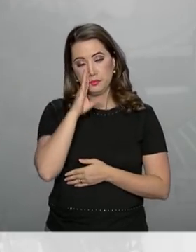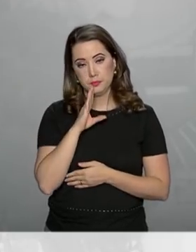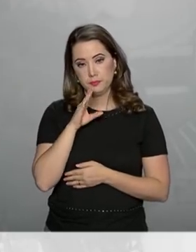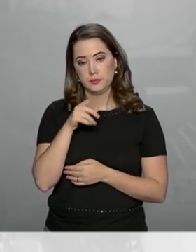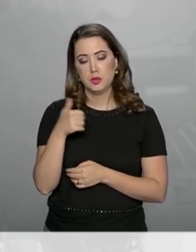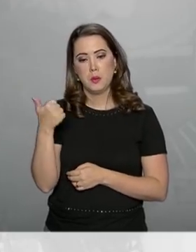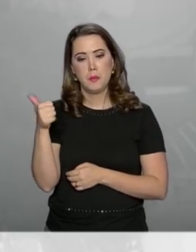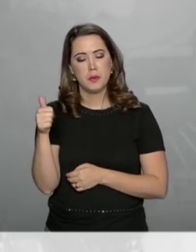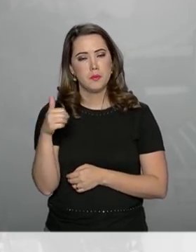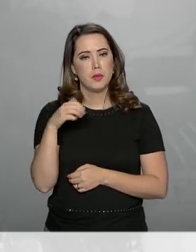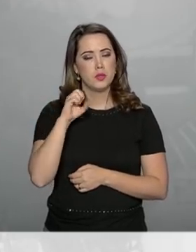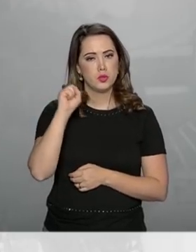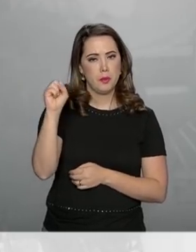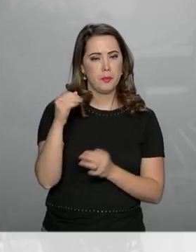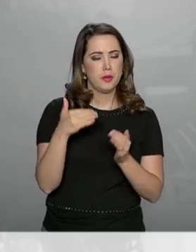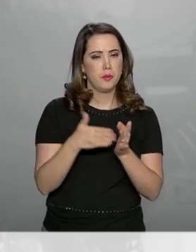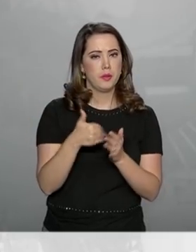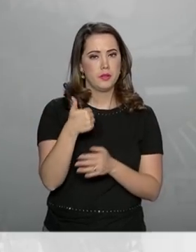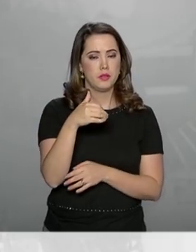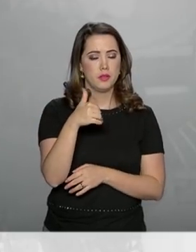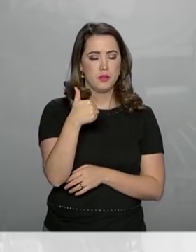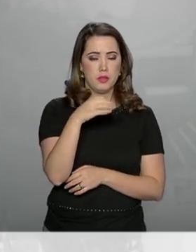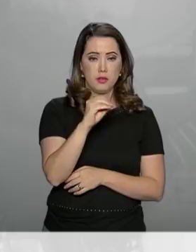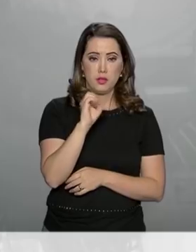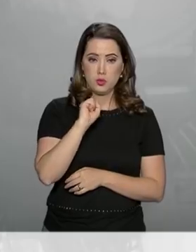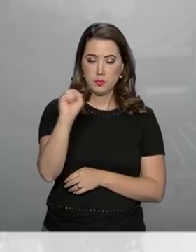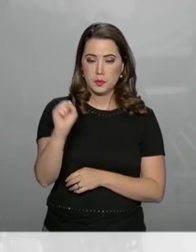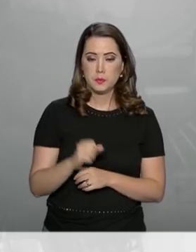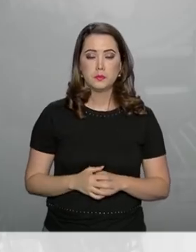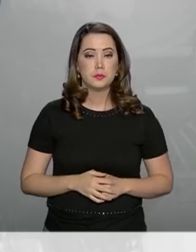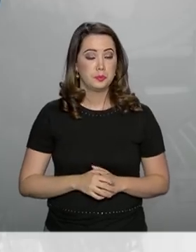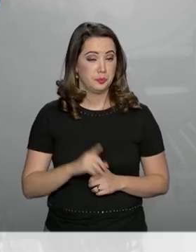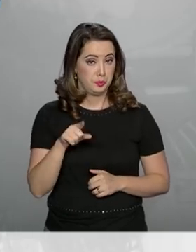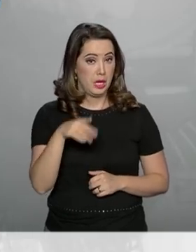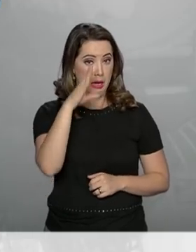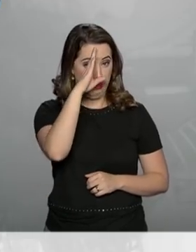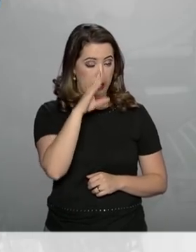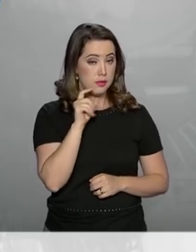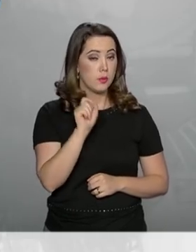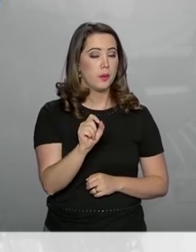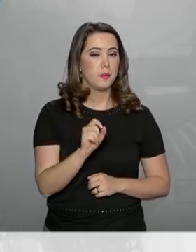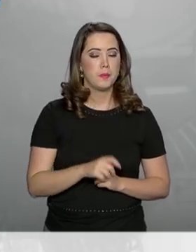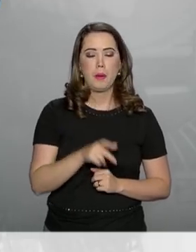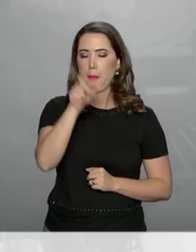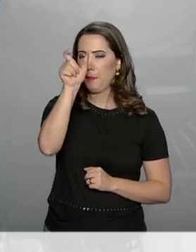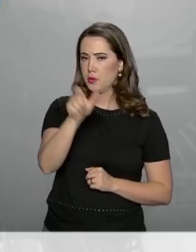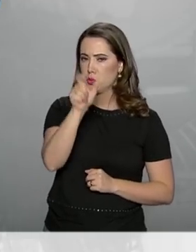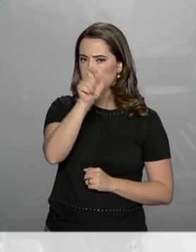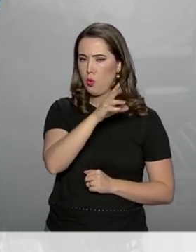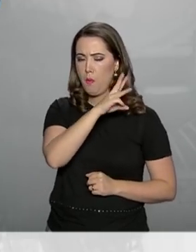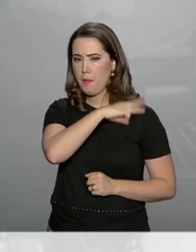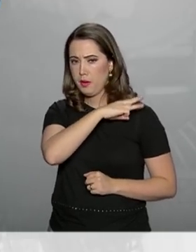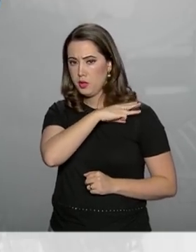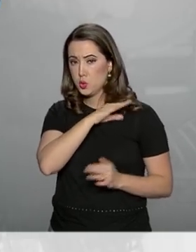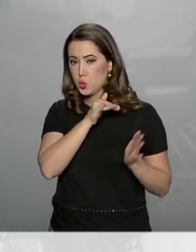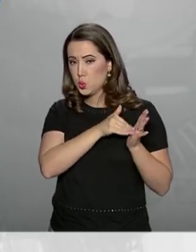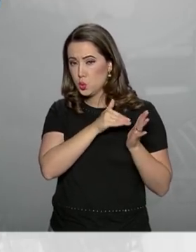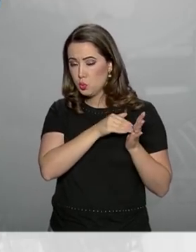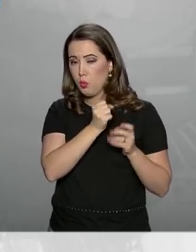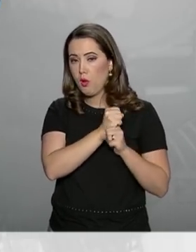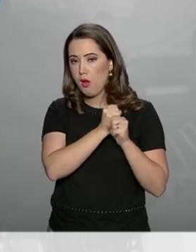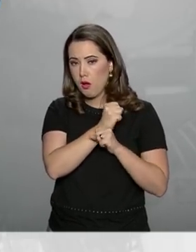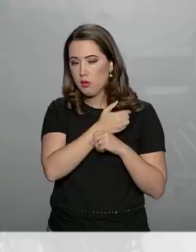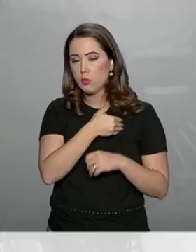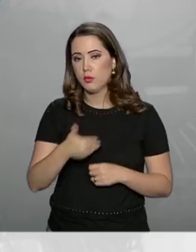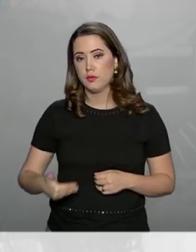irão de 1º de abril ao dia 10. Tem direito à gratuidade quem está no último ano do ensino médio na rede pública e